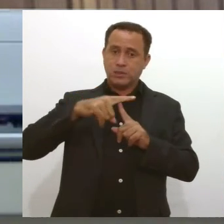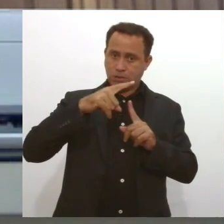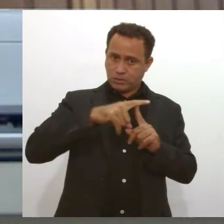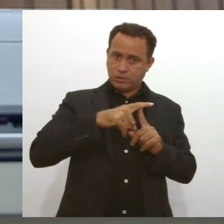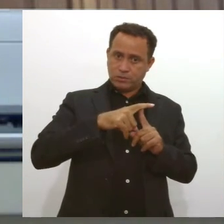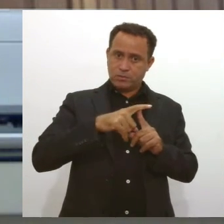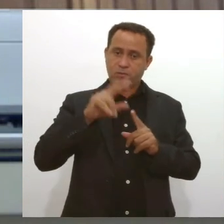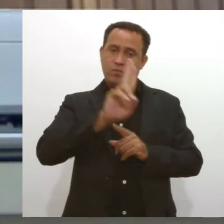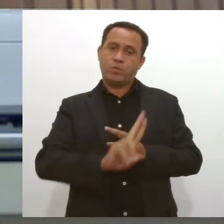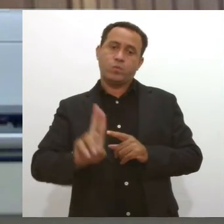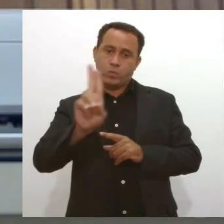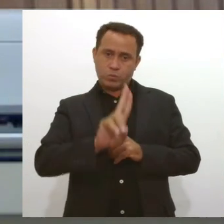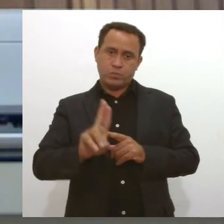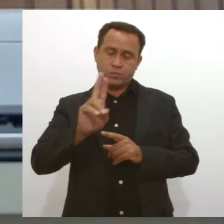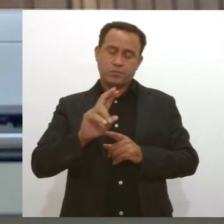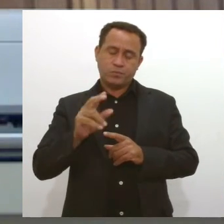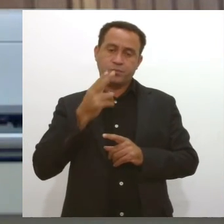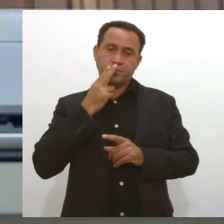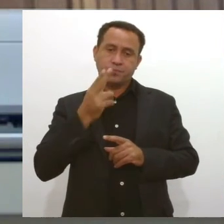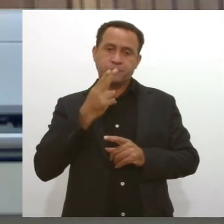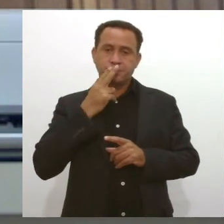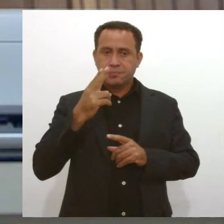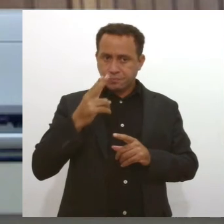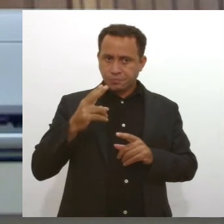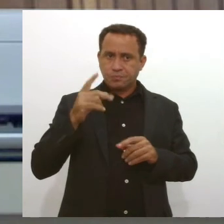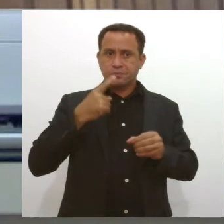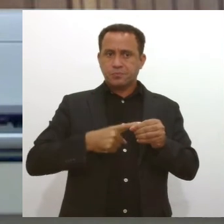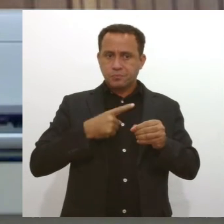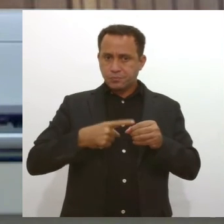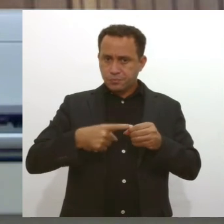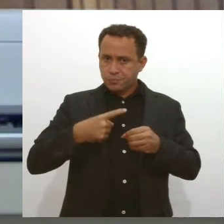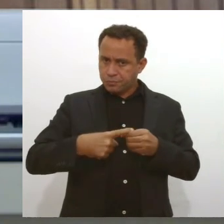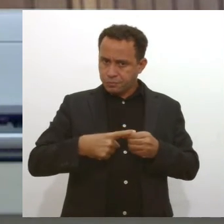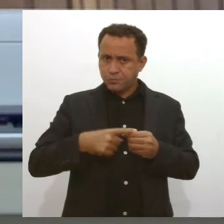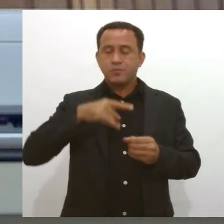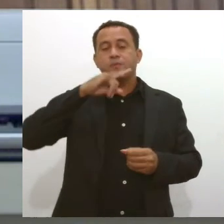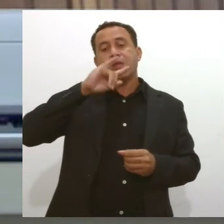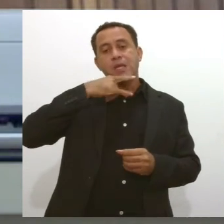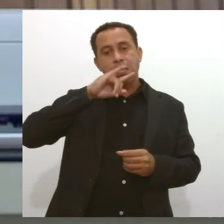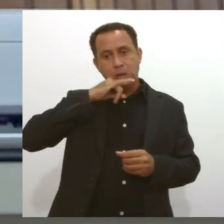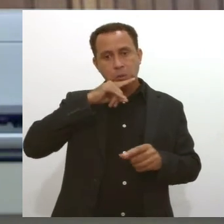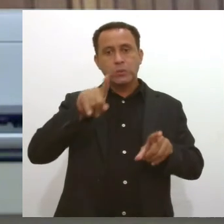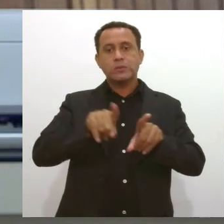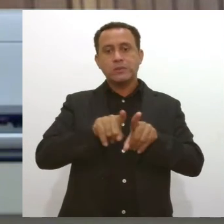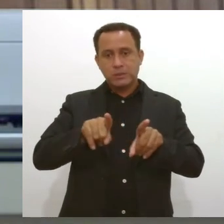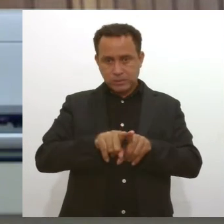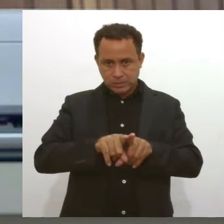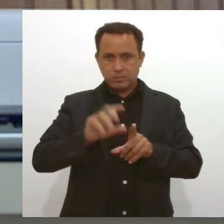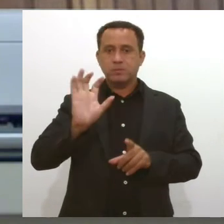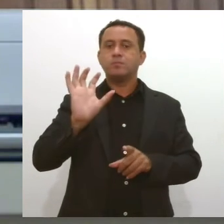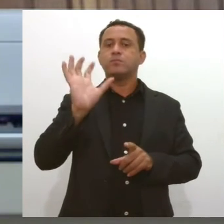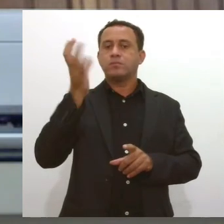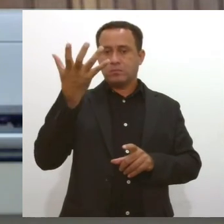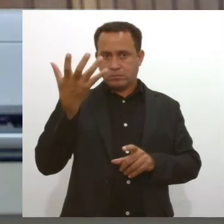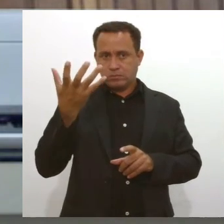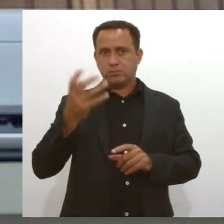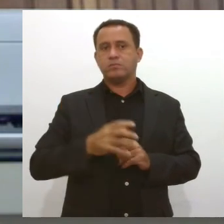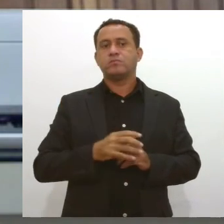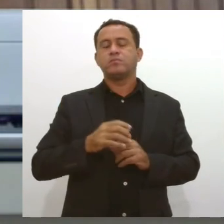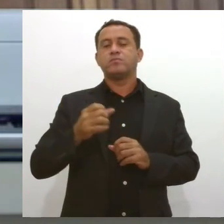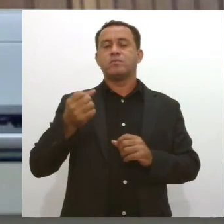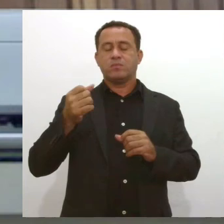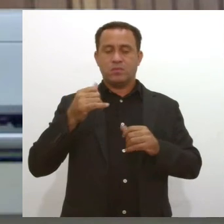utilização de cigarro, principalmente associado ao álcool, ele facilita o depósito de substâncias